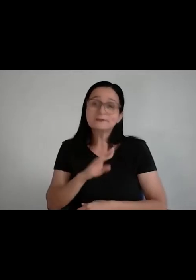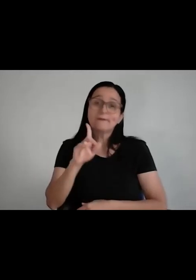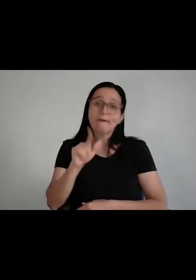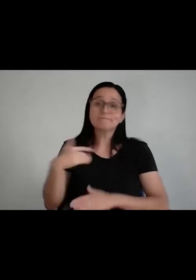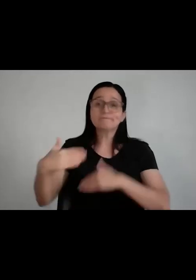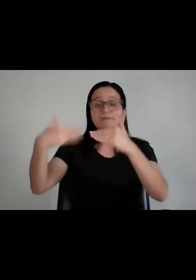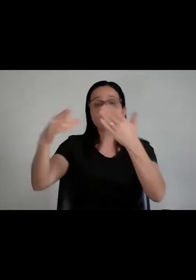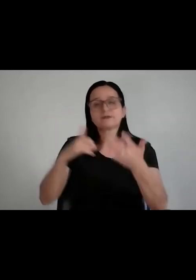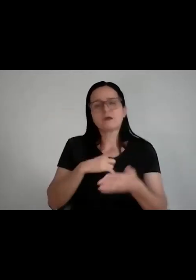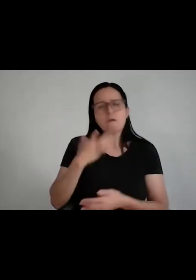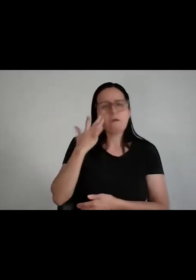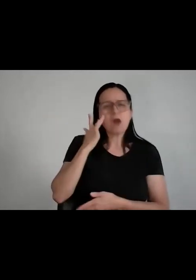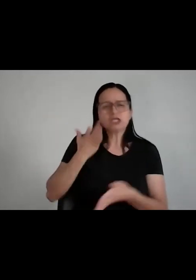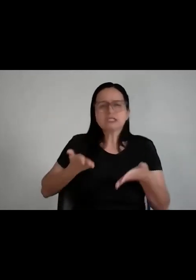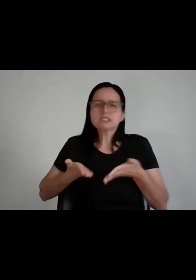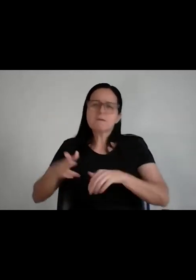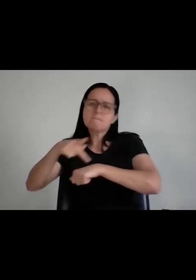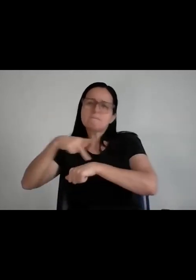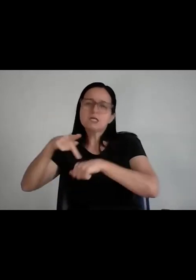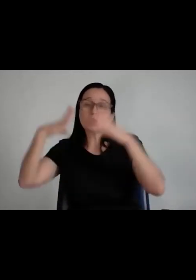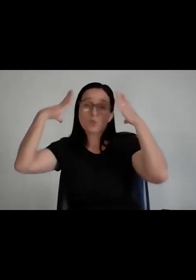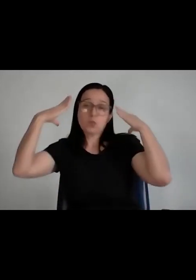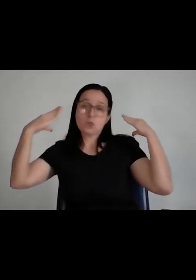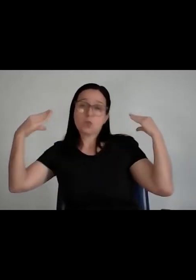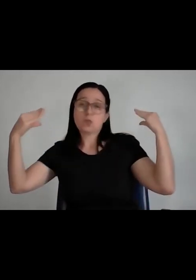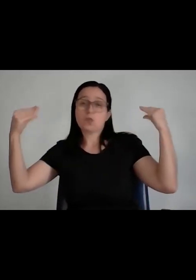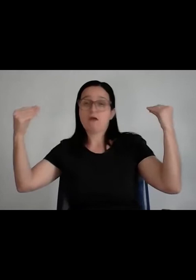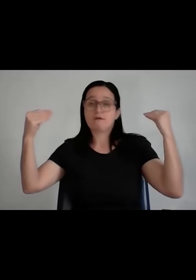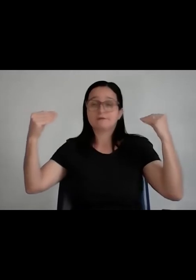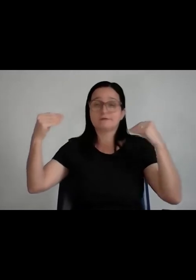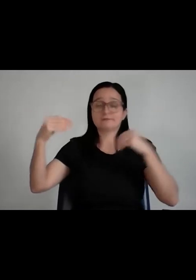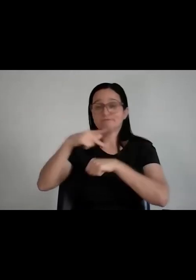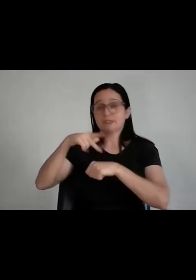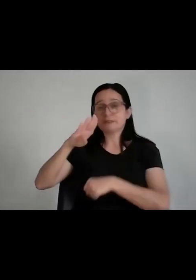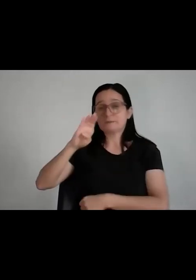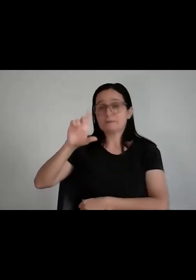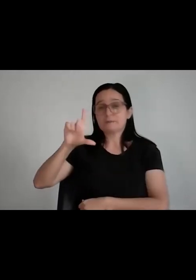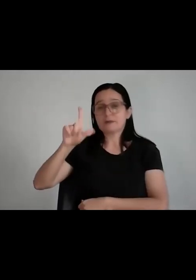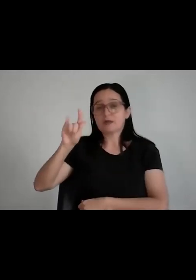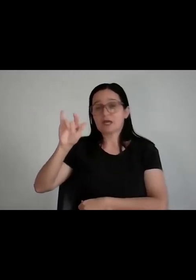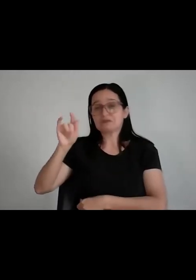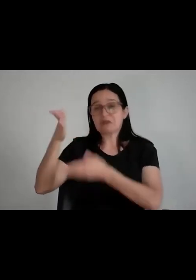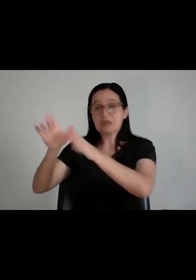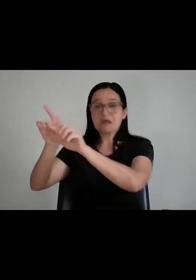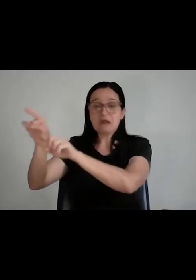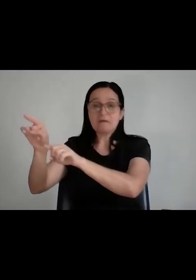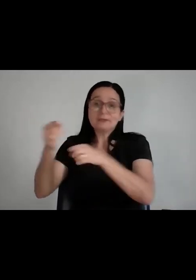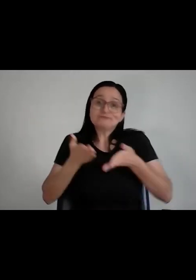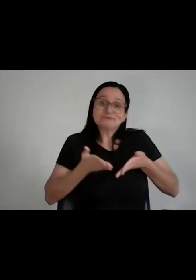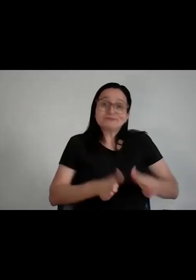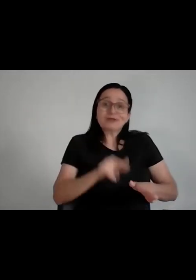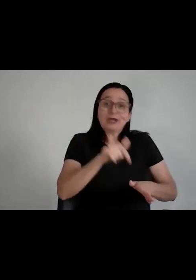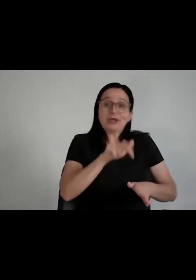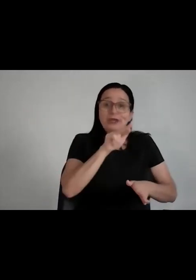Austrália, foi um problema de CEP, que aí eu acabei caindo lá em Caxia, no Rio de Janeiro, aí deu ruim, Aí tem que começar do zero, maior dificuldade do mundo,